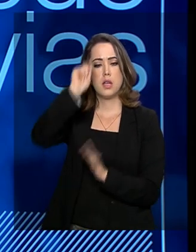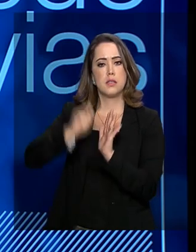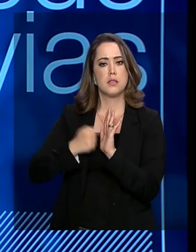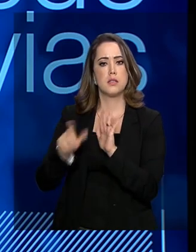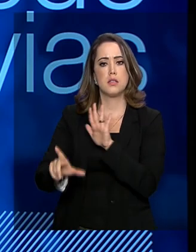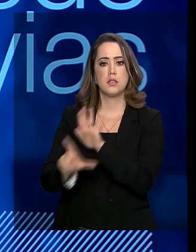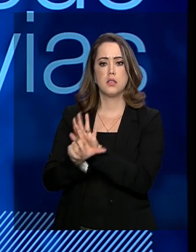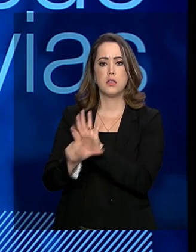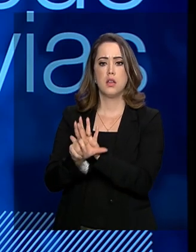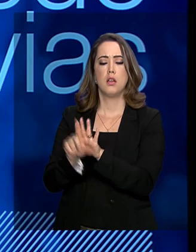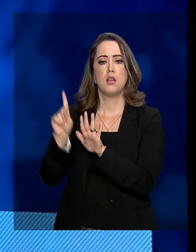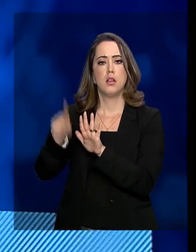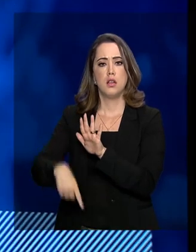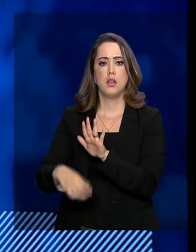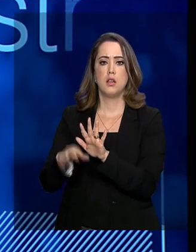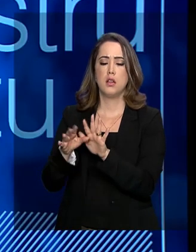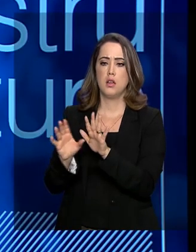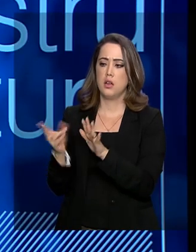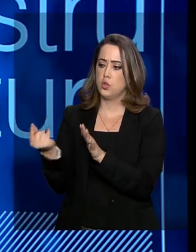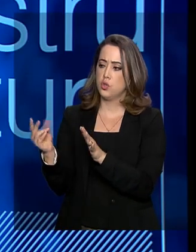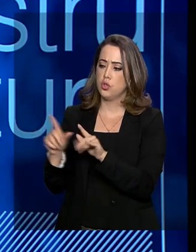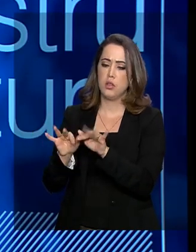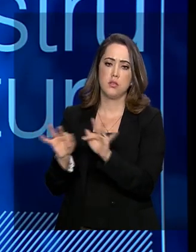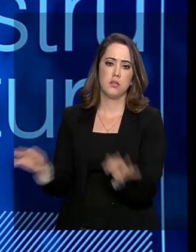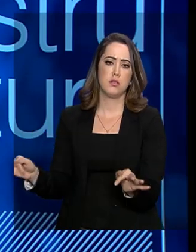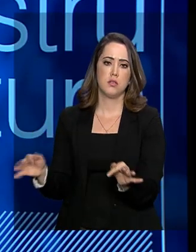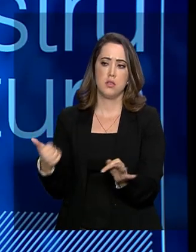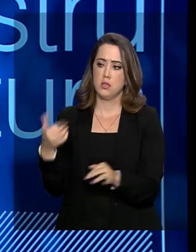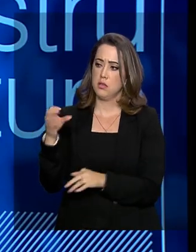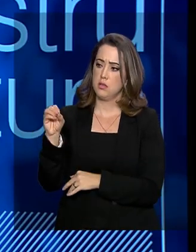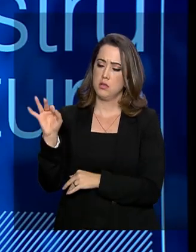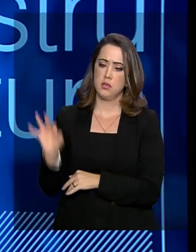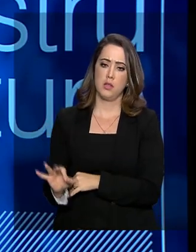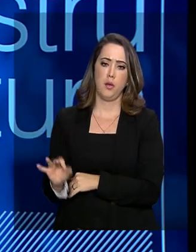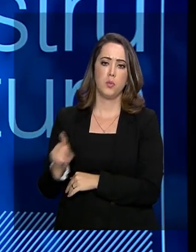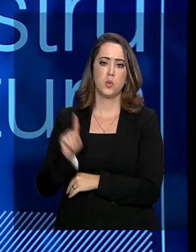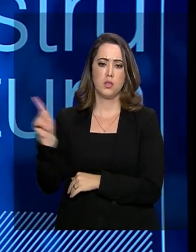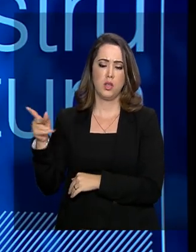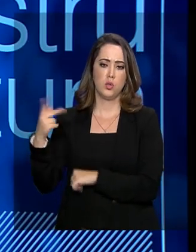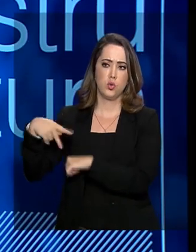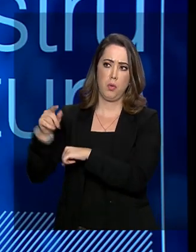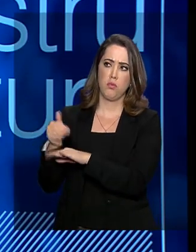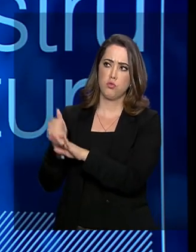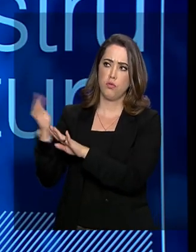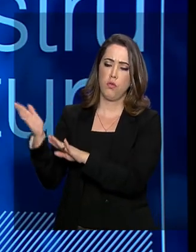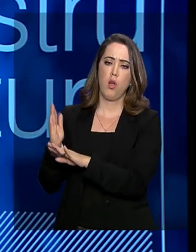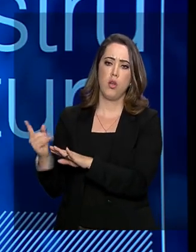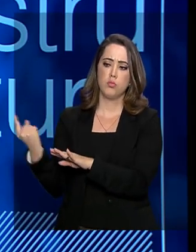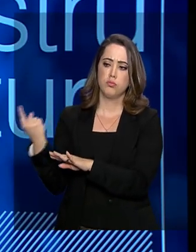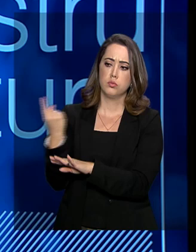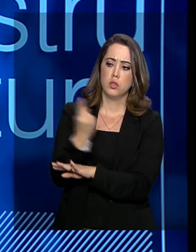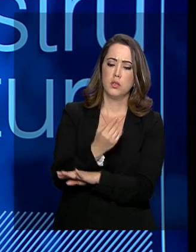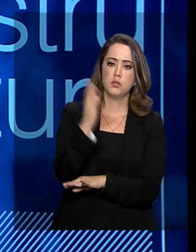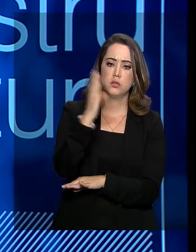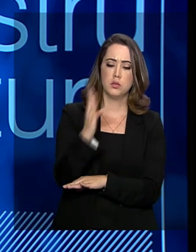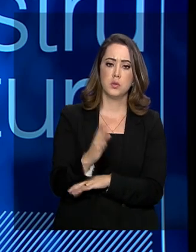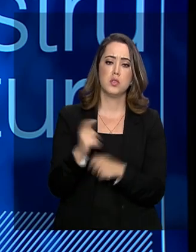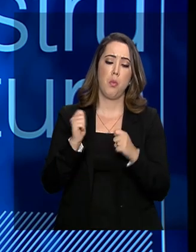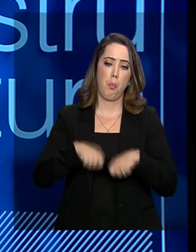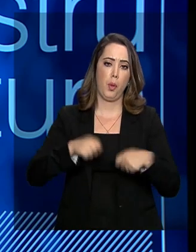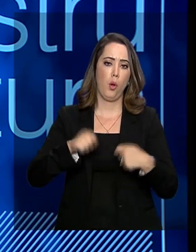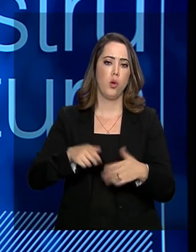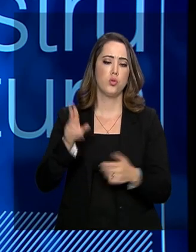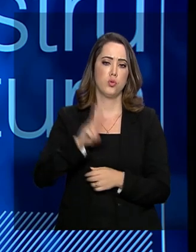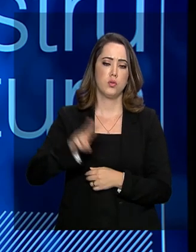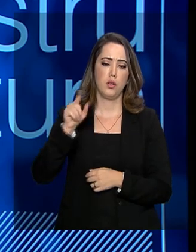onde permite o capital, 100% do capital de cidadão na da Sancionou a lei? Essa sanção traz a possibilidade de empresas estrangeiras fazerem rotas também domésticas. Então,